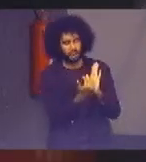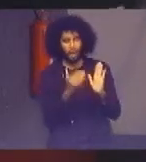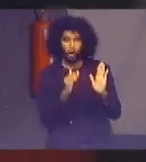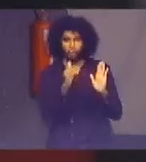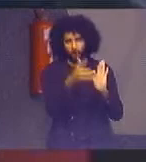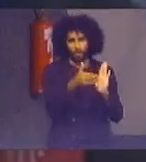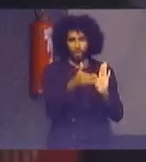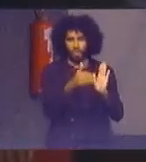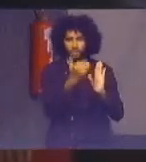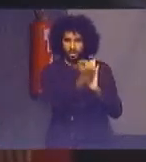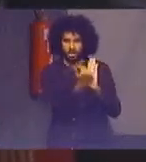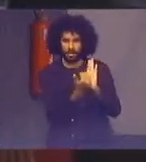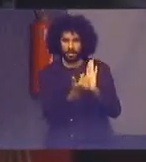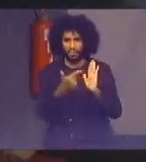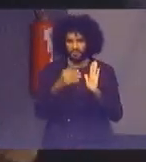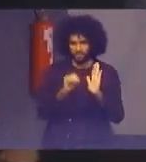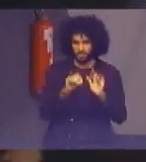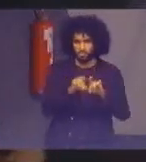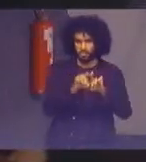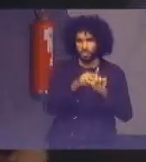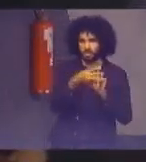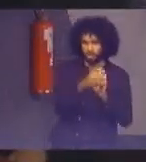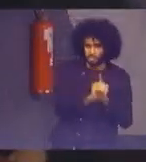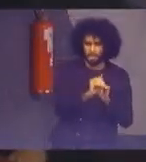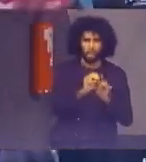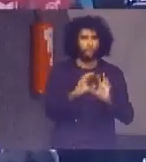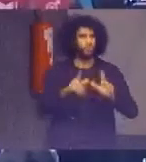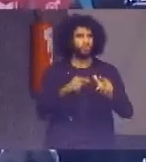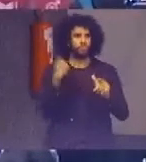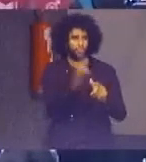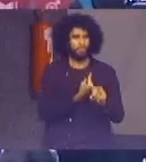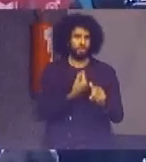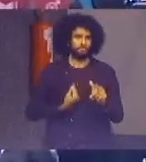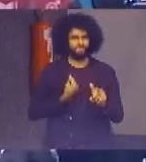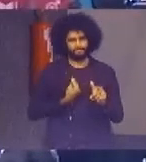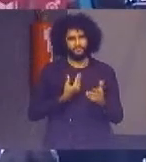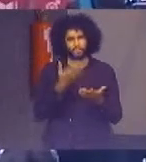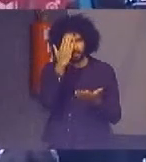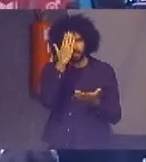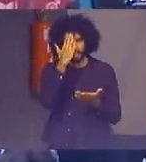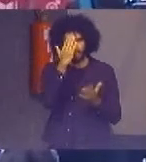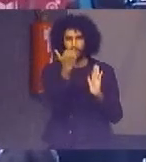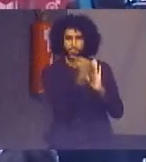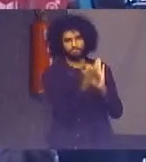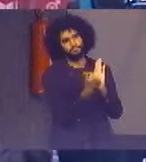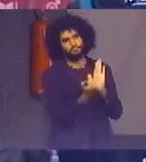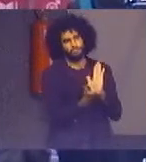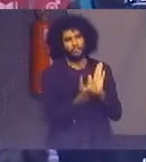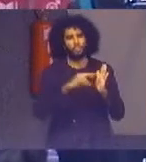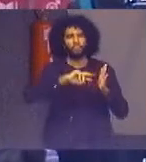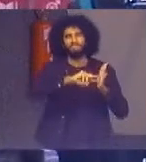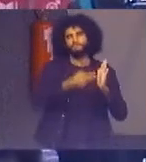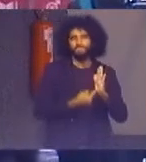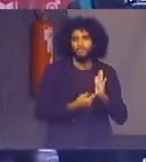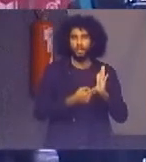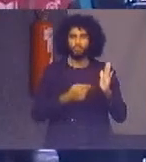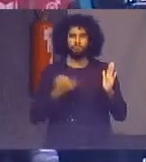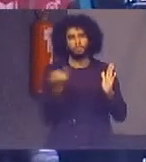2030. Eu acredito que nós todos que estamos aqui sabemos o que essa agenda significa,